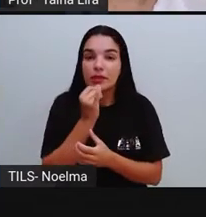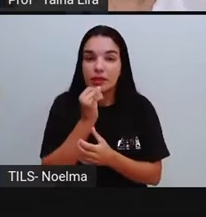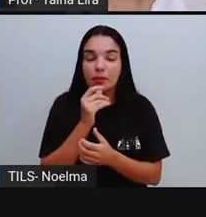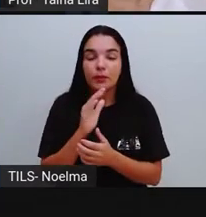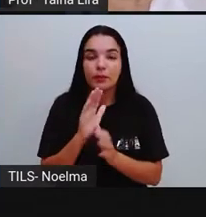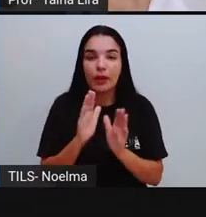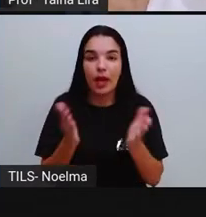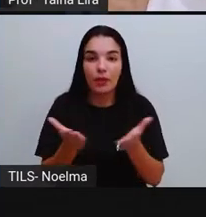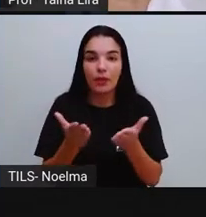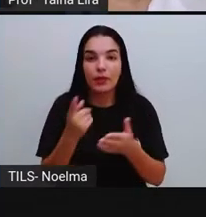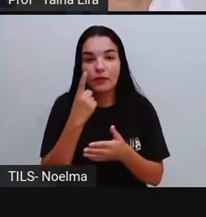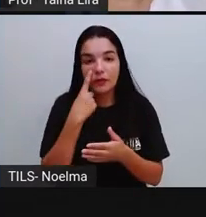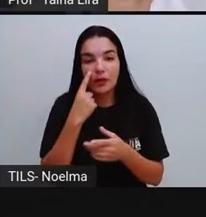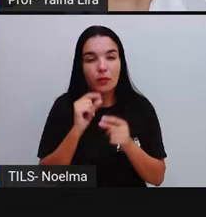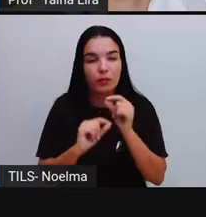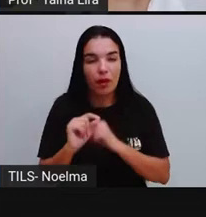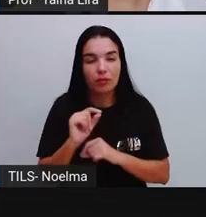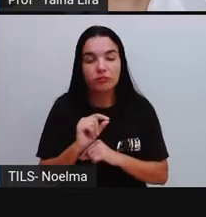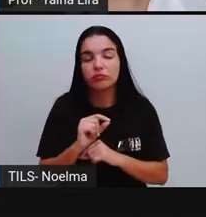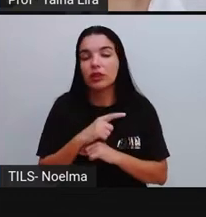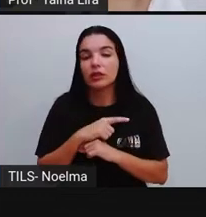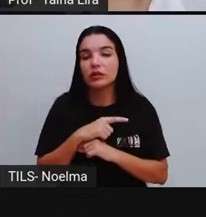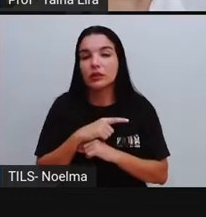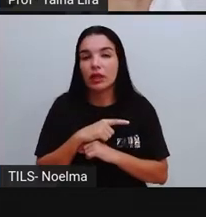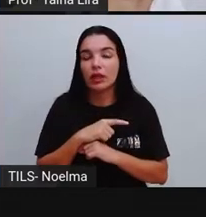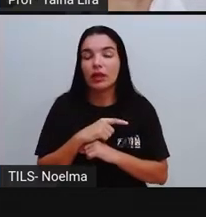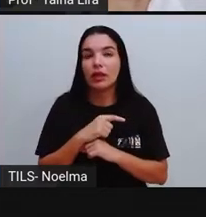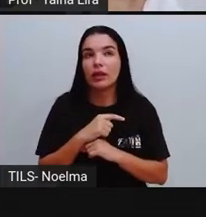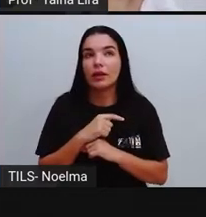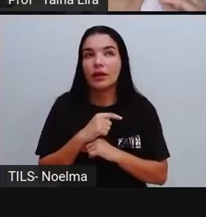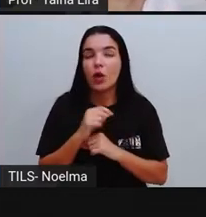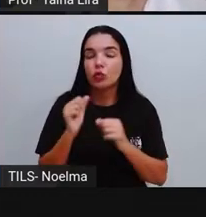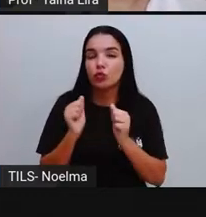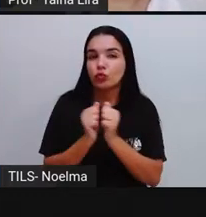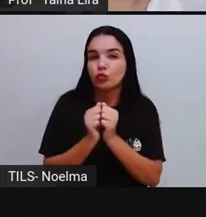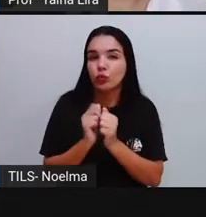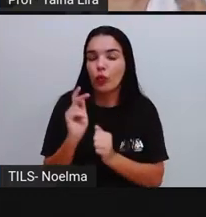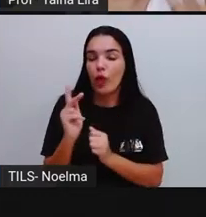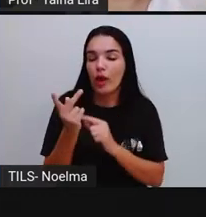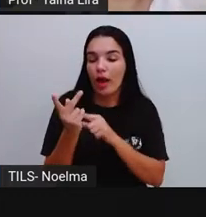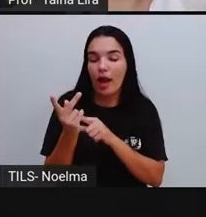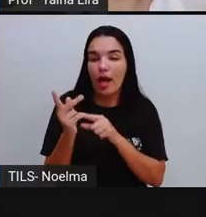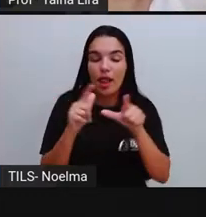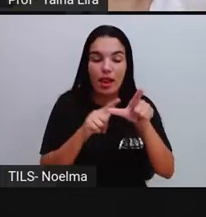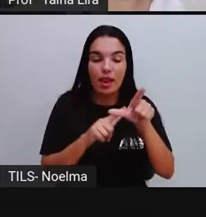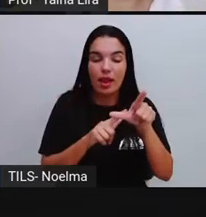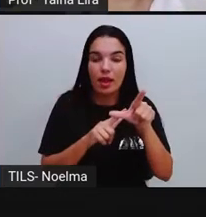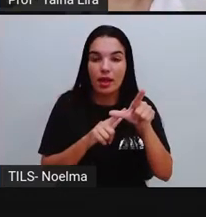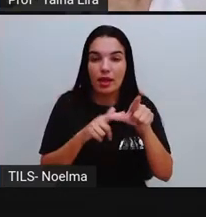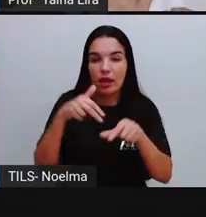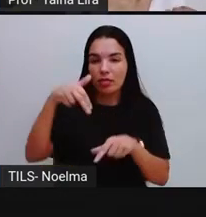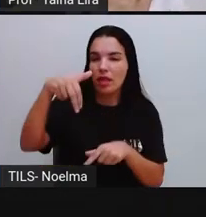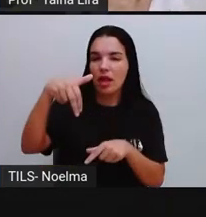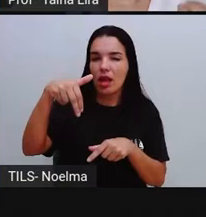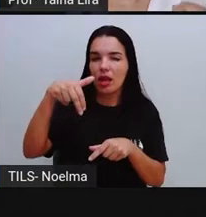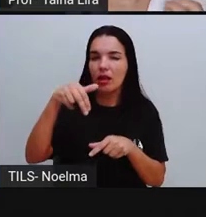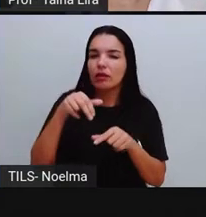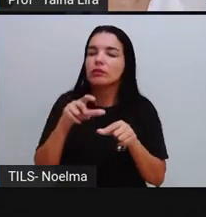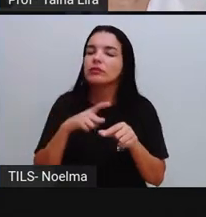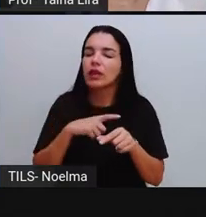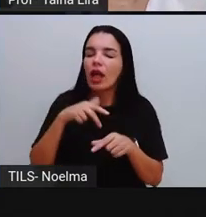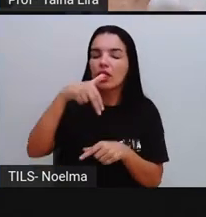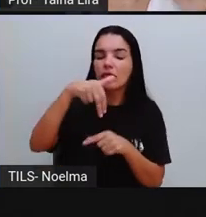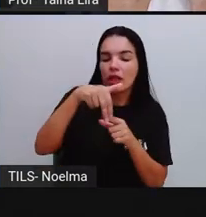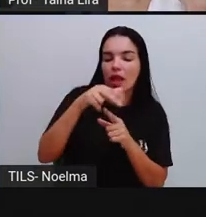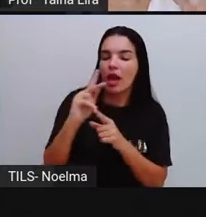viu, Que junto com o Né, O H forma uma sílaba, Então, se eu tenho o Né